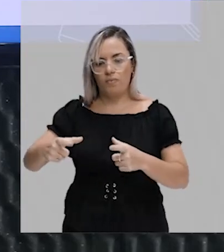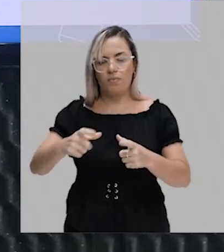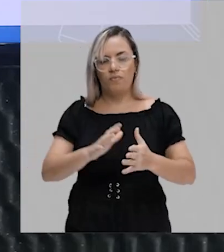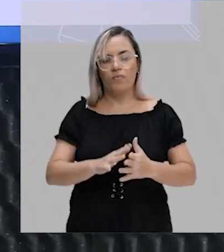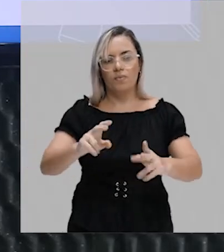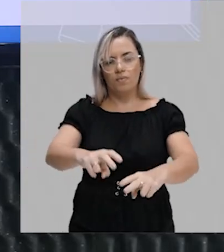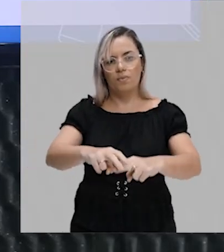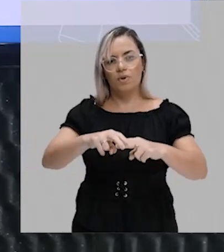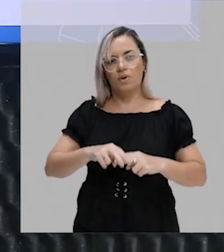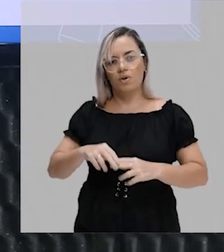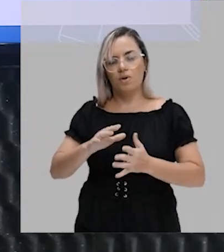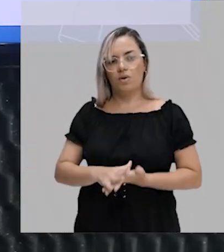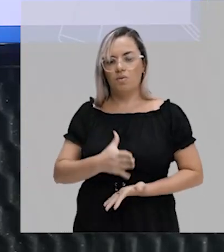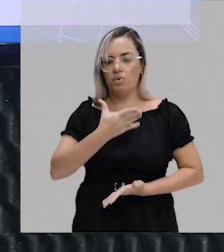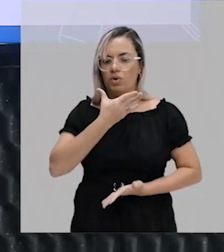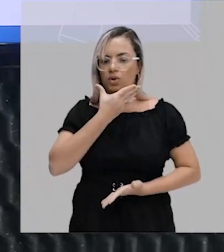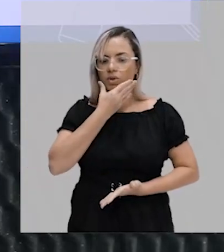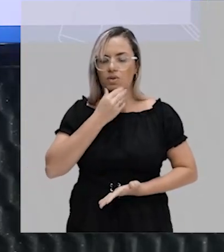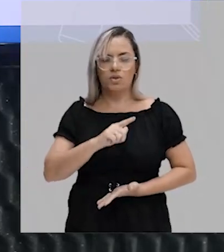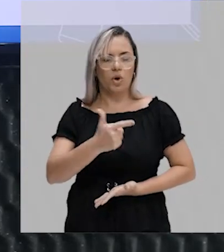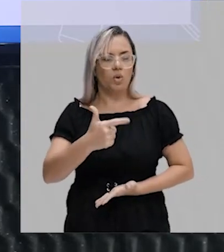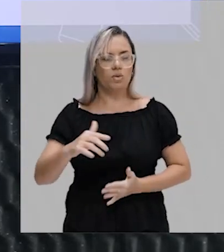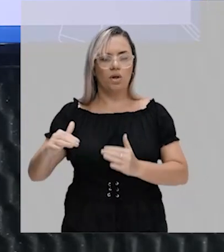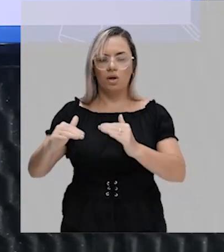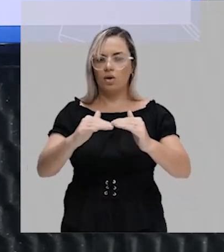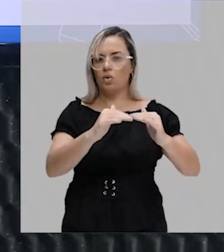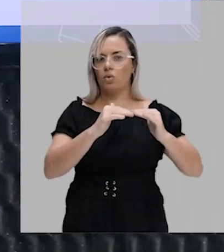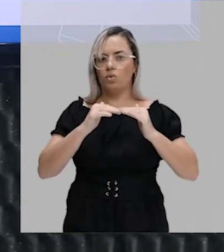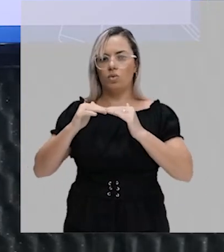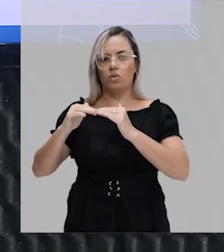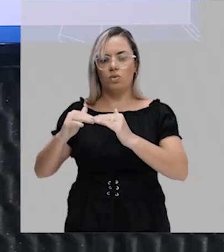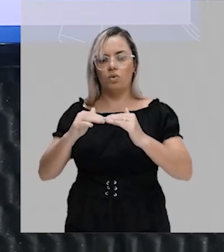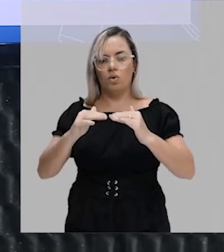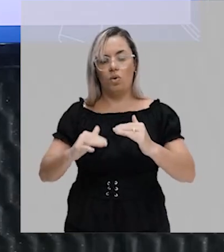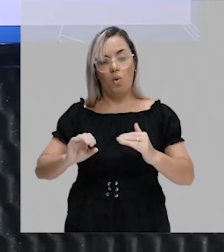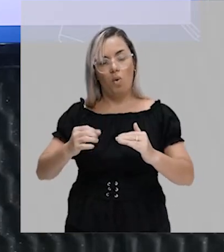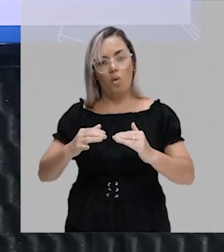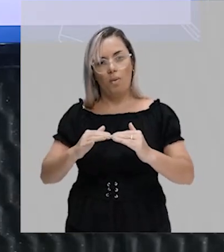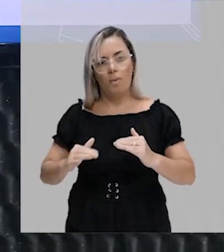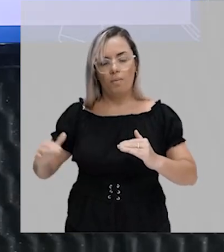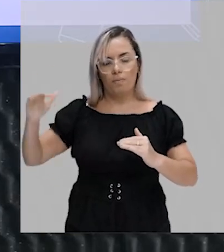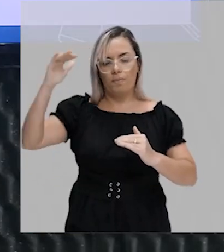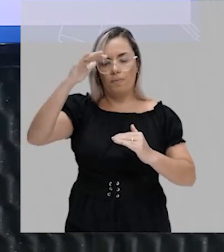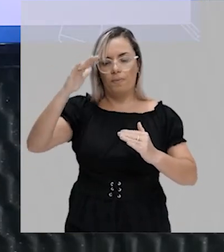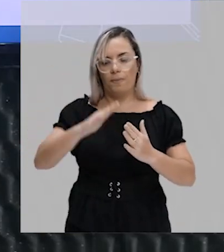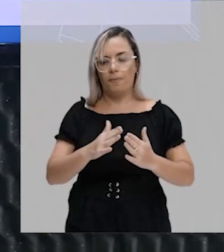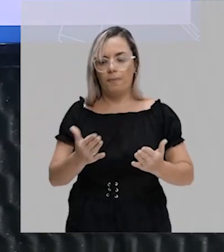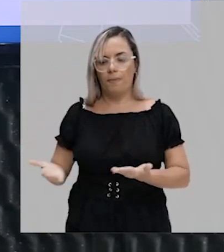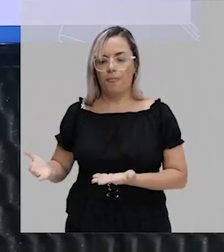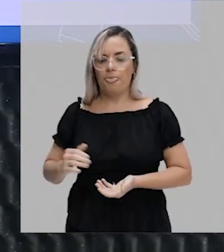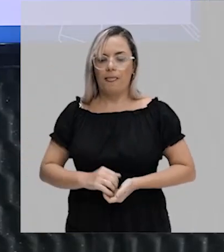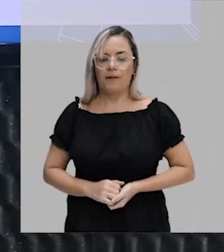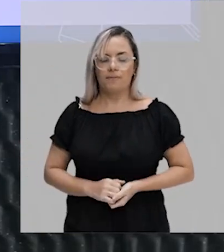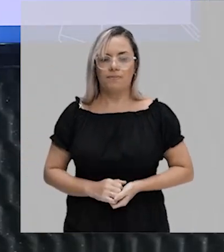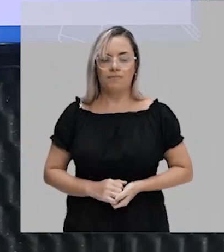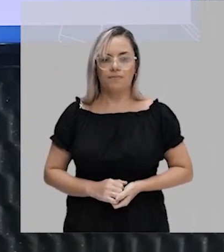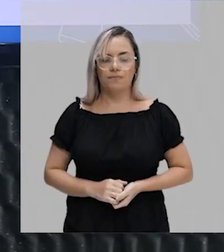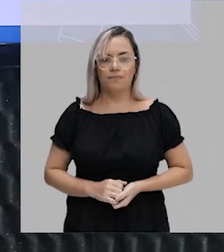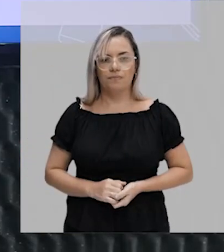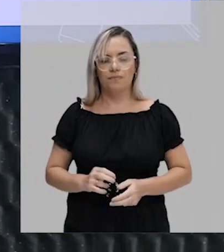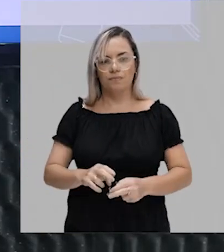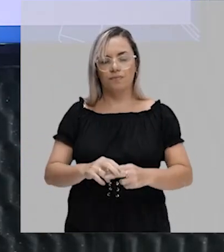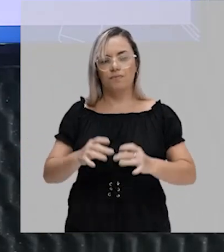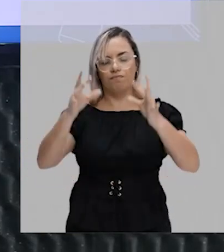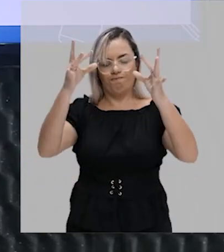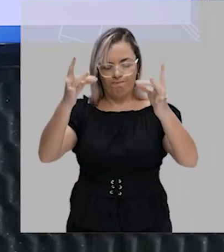essa masculinidade uniforme ou masculinidade hegemônica. De acordo com a especificidade cultural